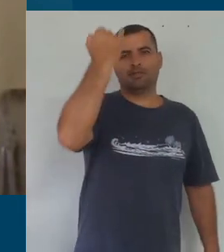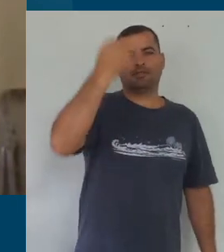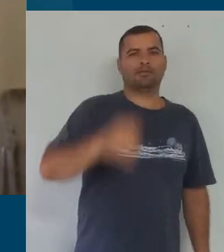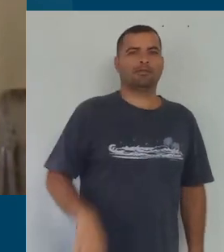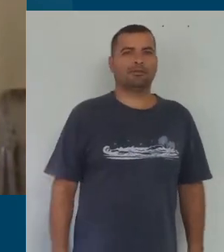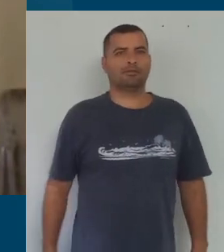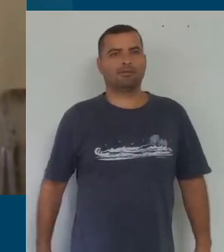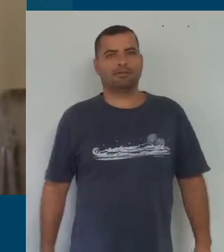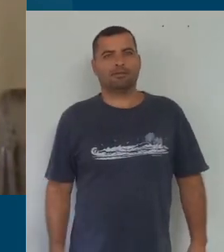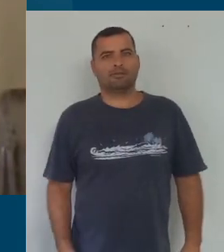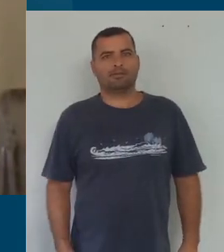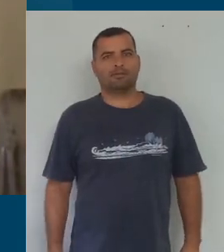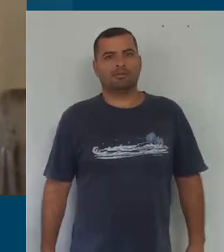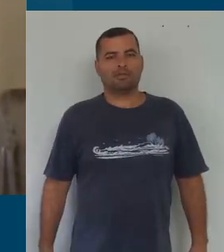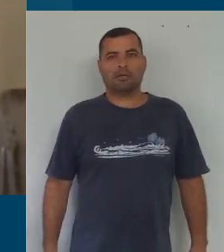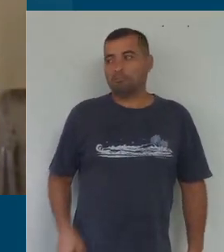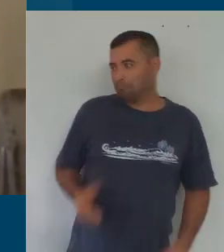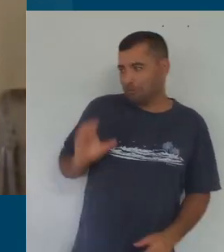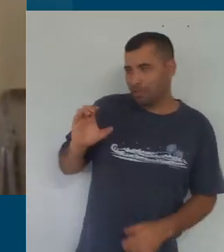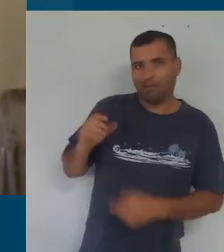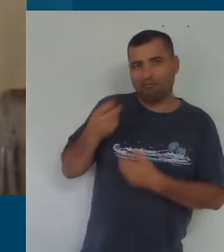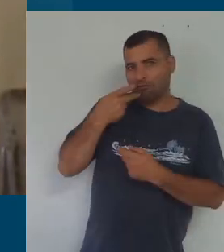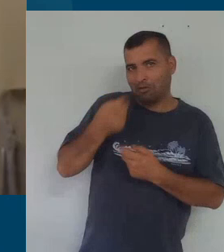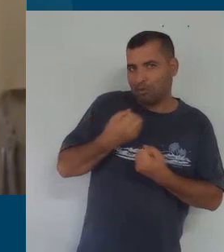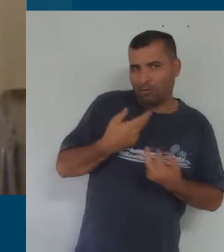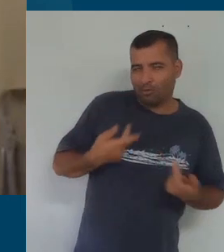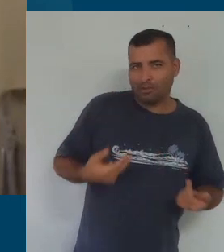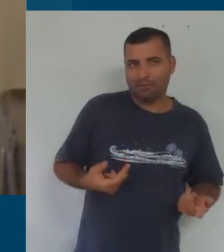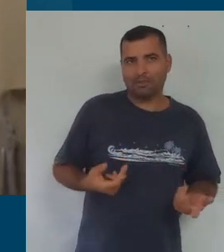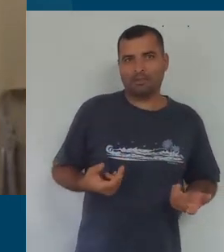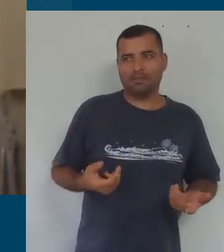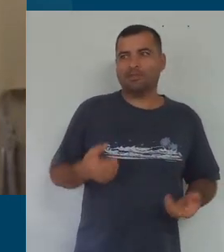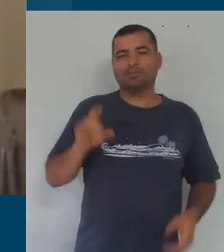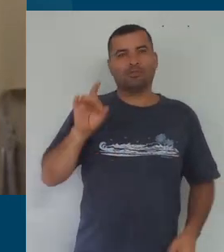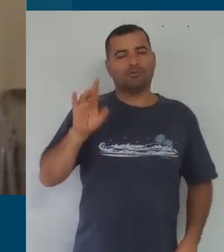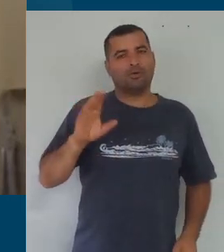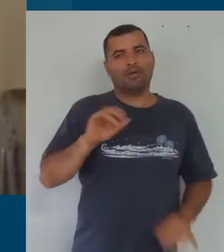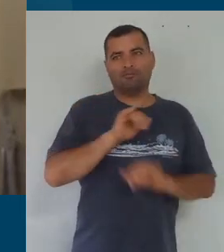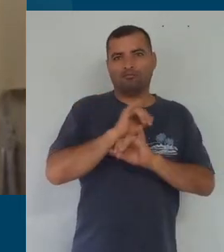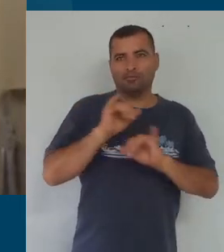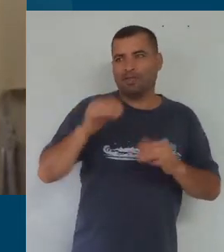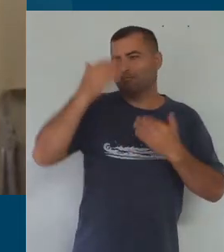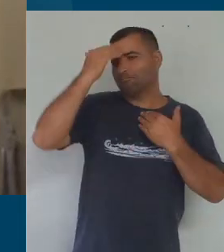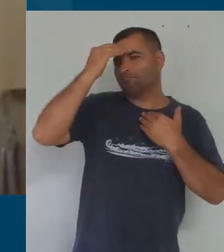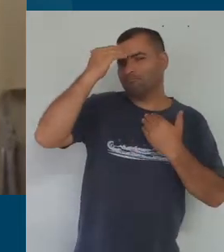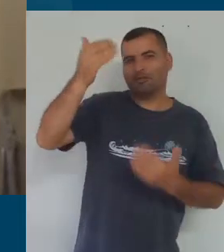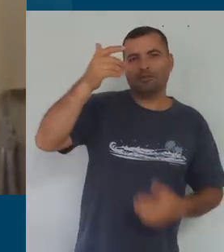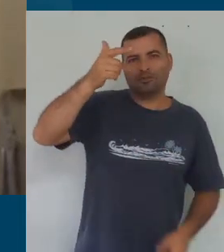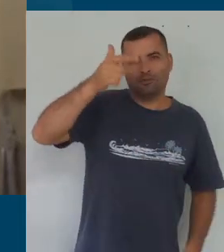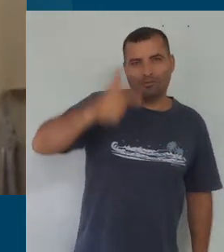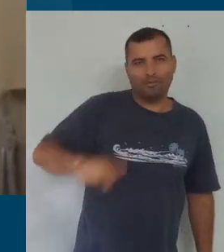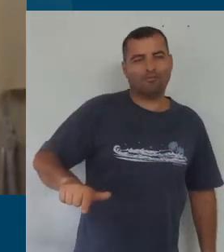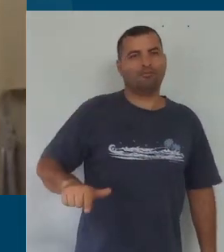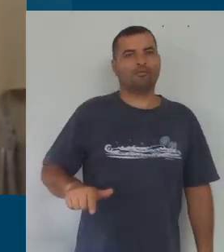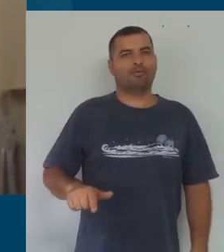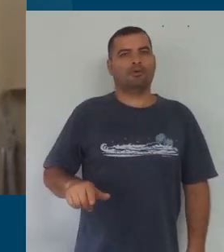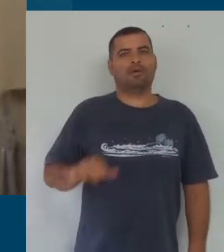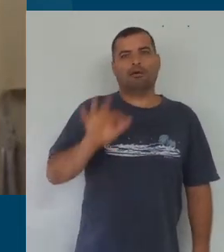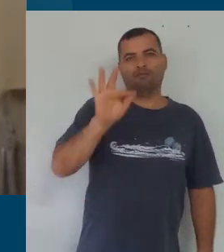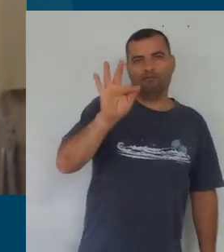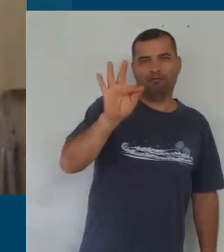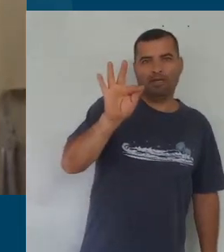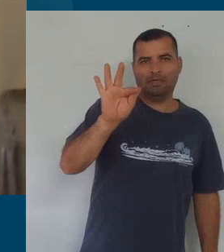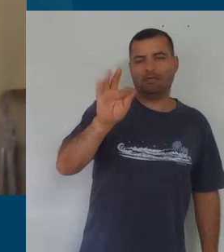Não sei se o professor César quer falar alguma coisa, eu gostaria só de agradecer novamente o professor Fernando, em nome do professor Fernando,